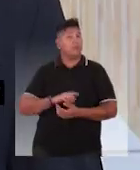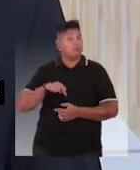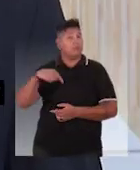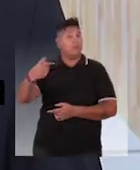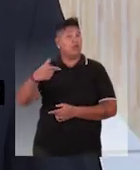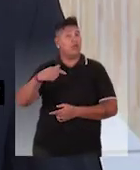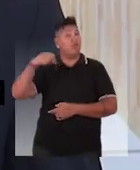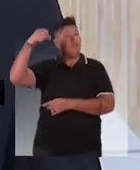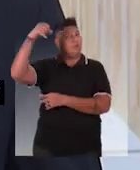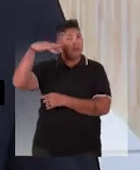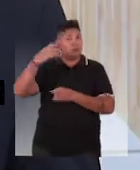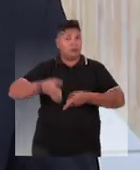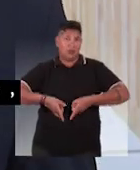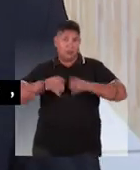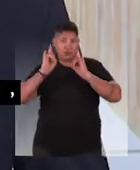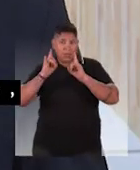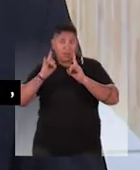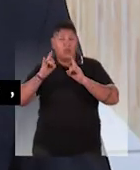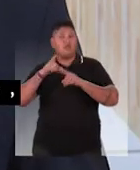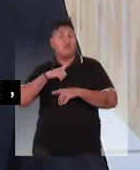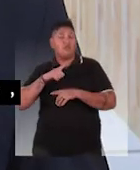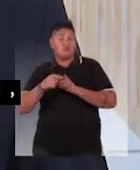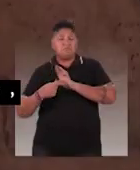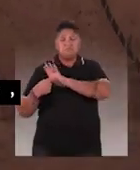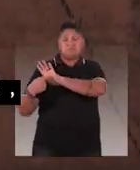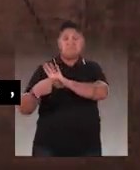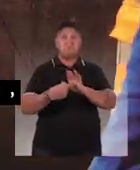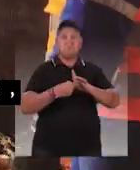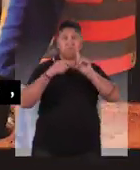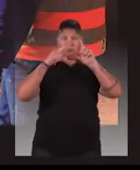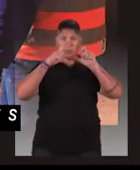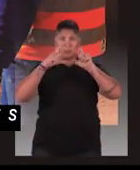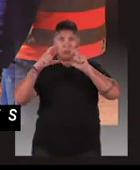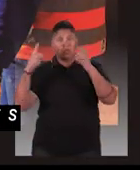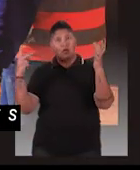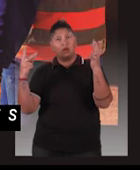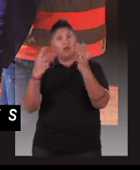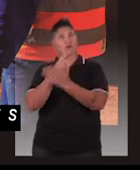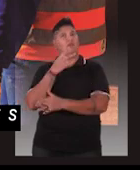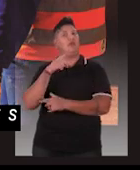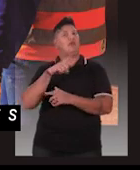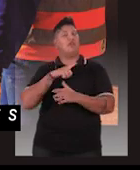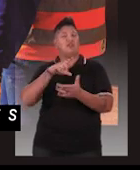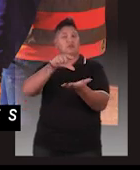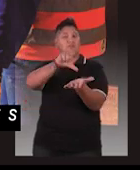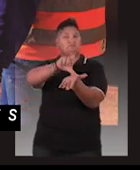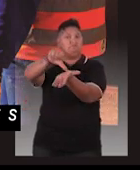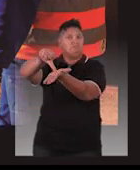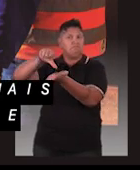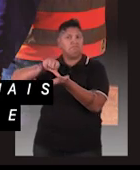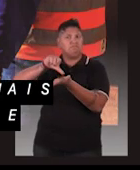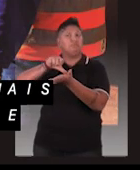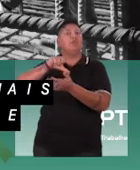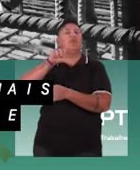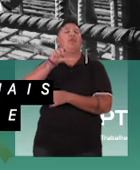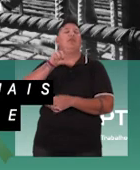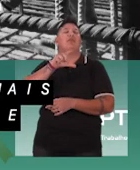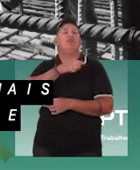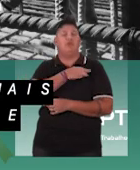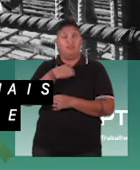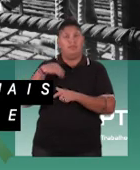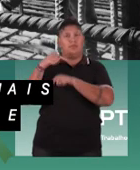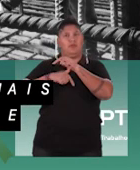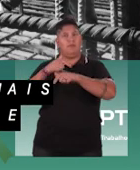Além da iluminação de prédios e monumentos públicos, uma exposição de fotografias acontece nas sedes das unidades